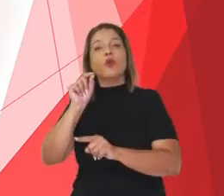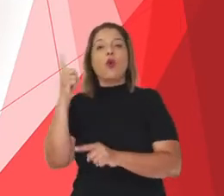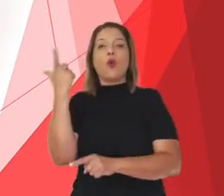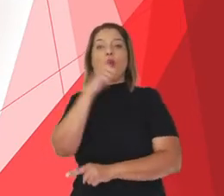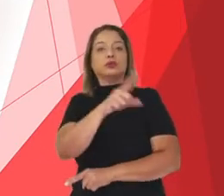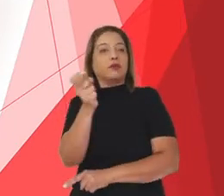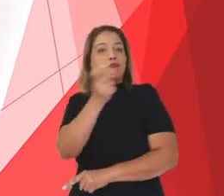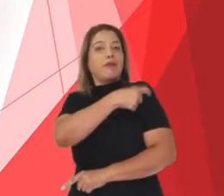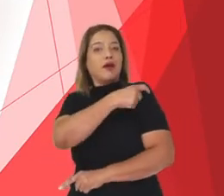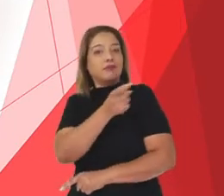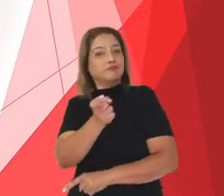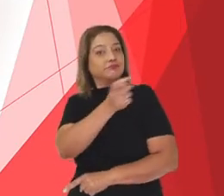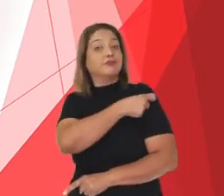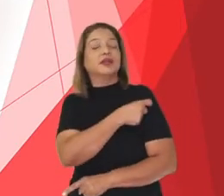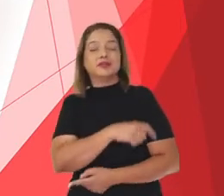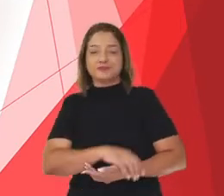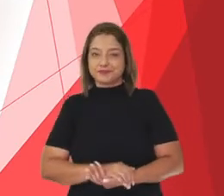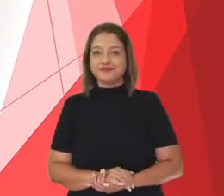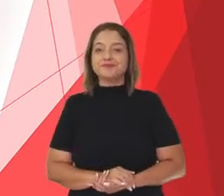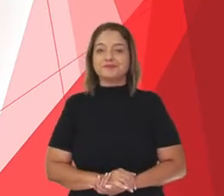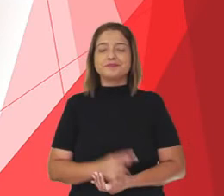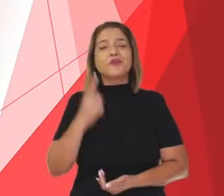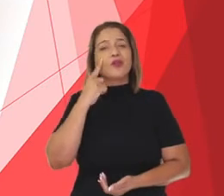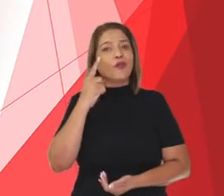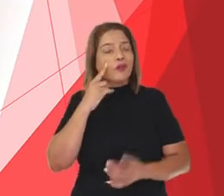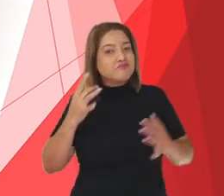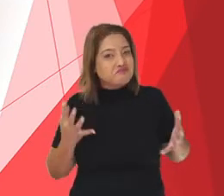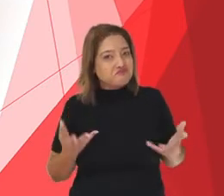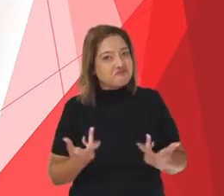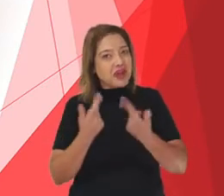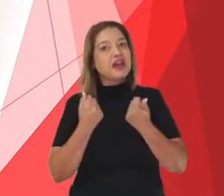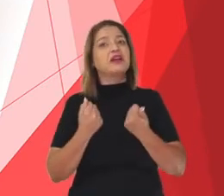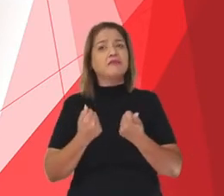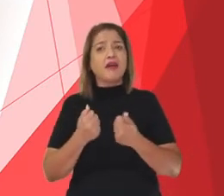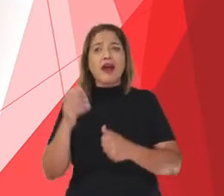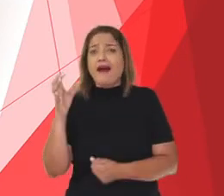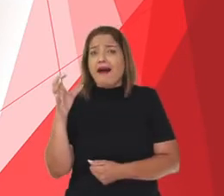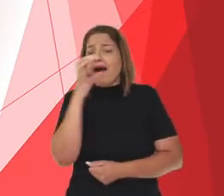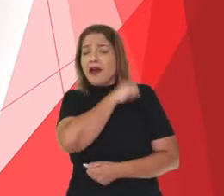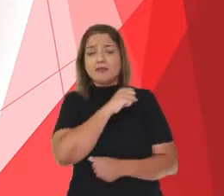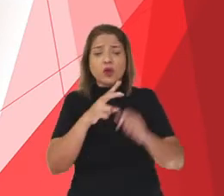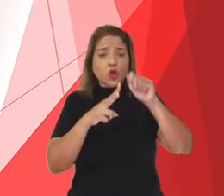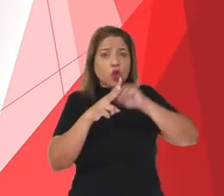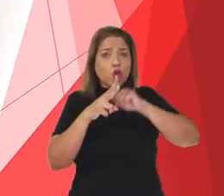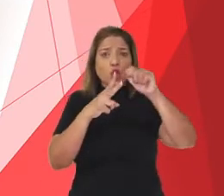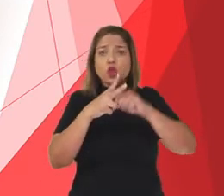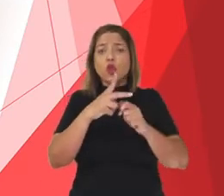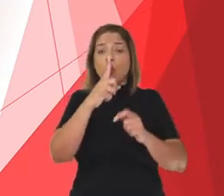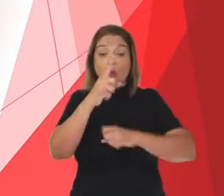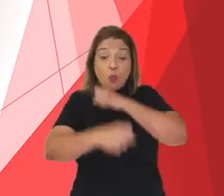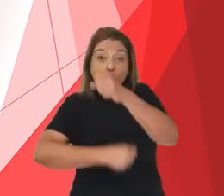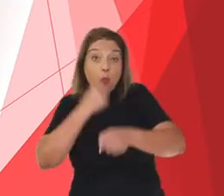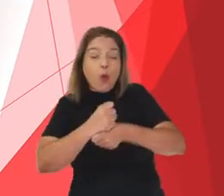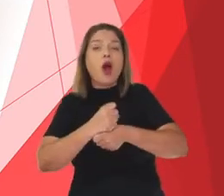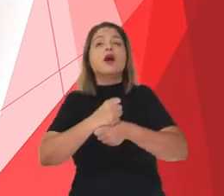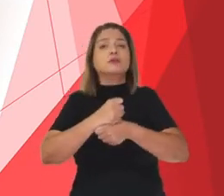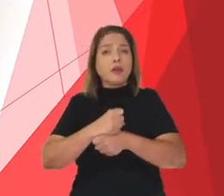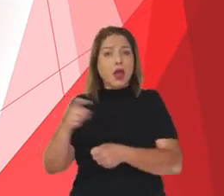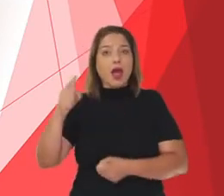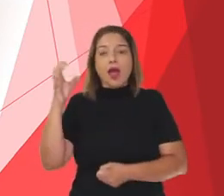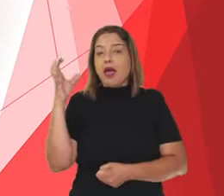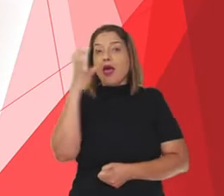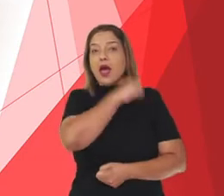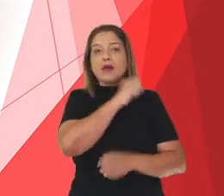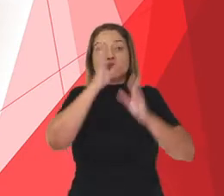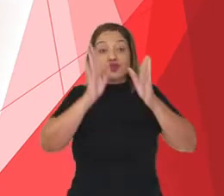desenvolver as vacinas. Veja que incrível, em menos de 12 meses, algumas vacinas contra o